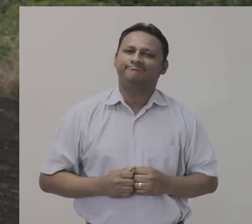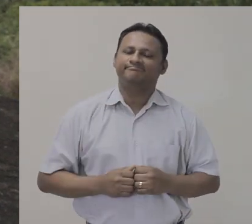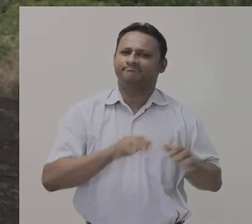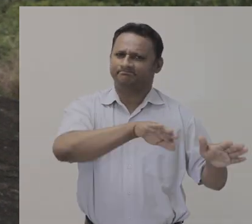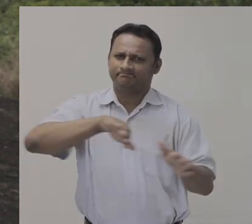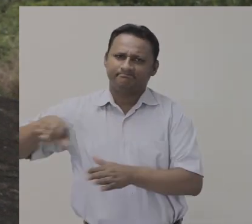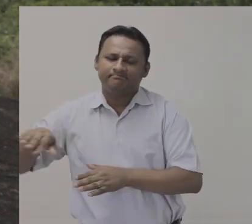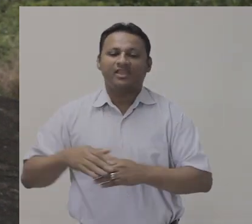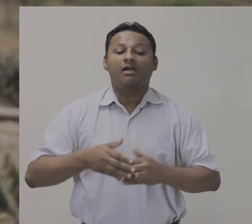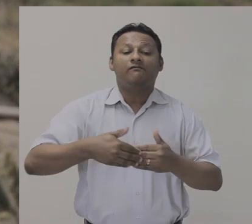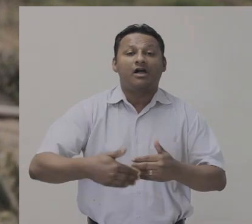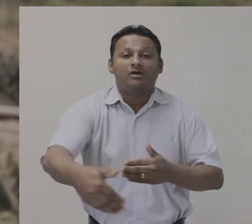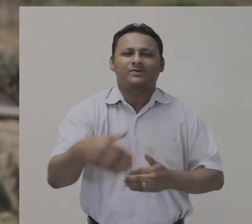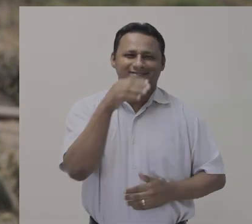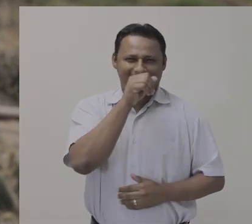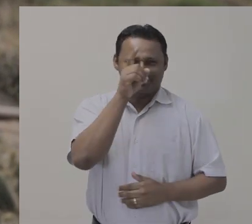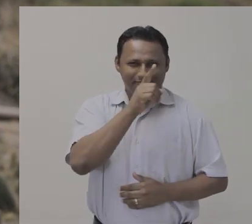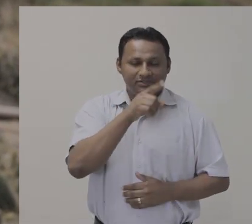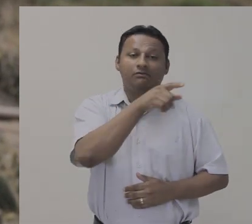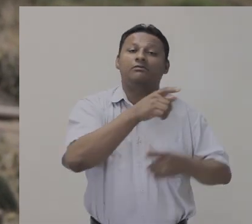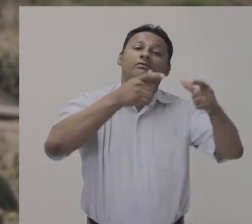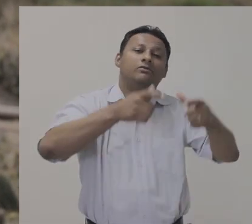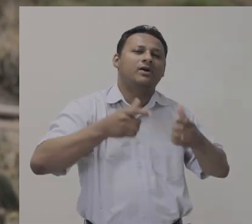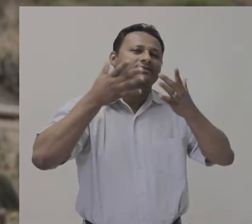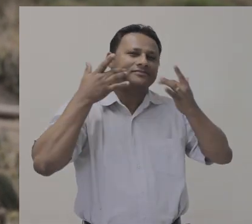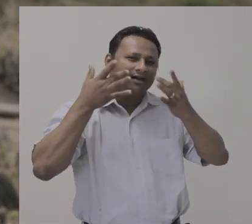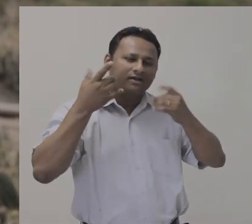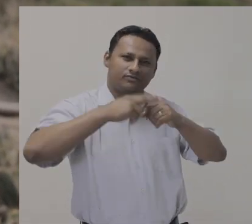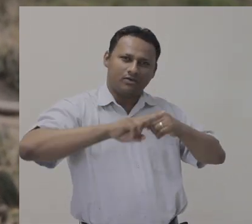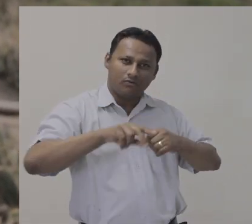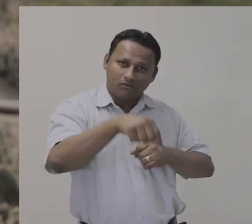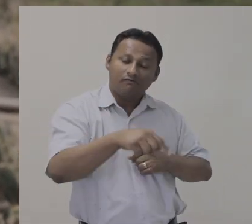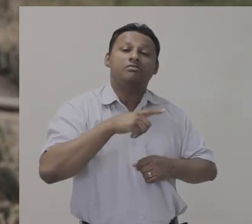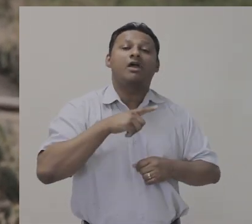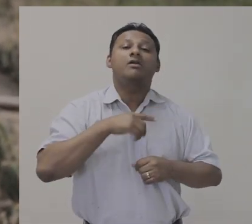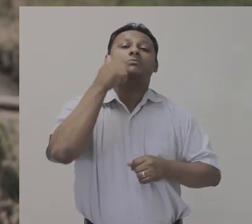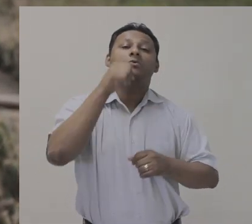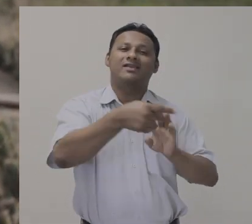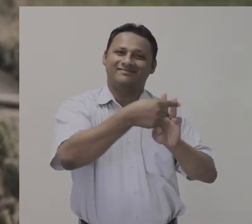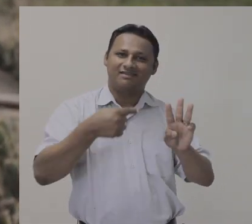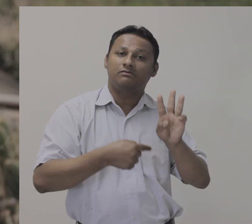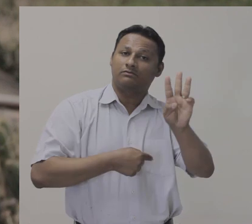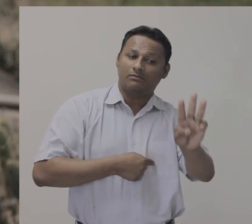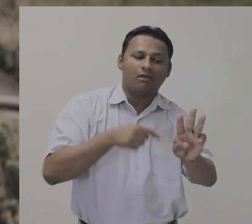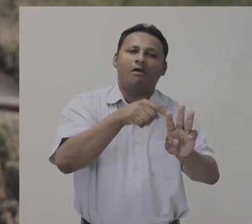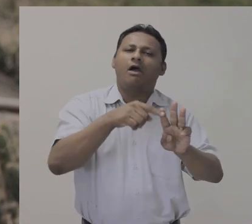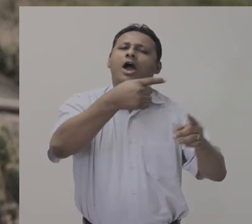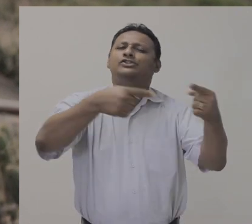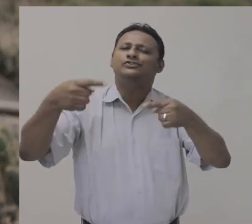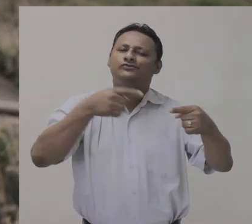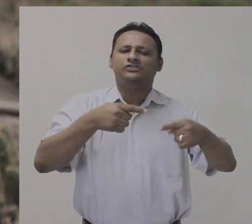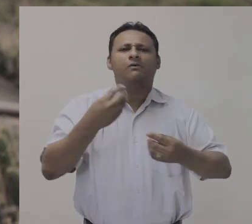direito à gratuidade. Neste fim de semana, o Teatro Universitário recebe o espetáculo Os Monólogos da Vagina.